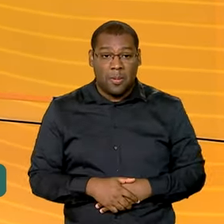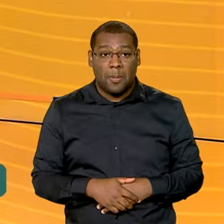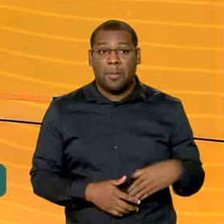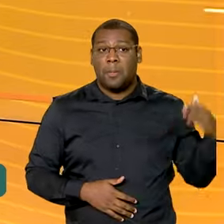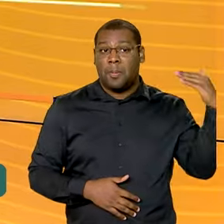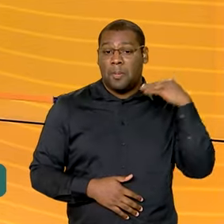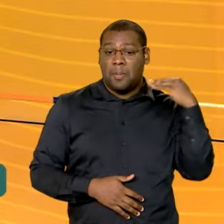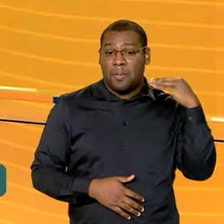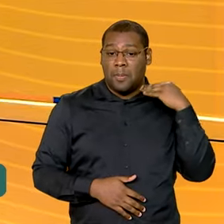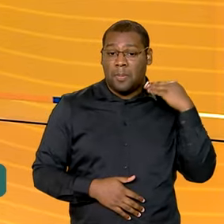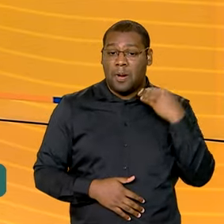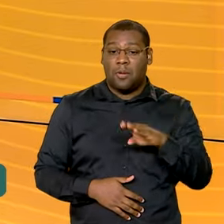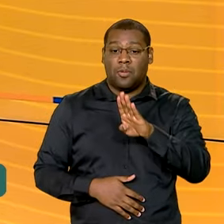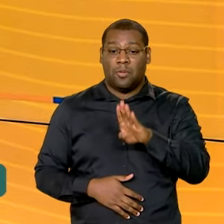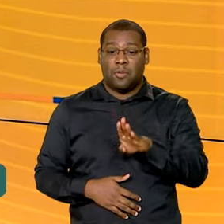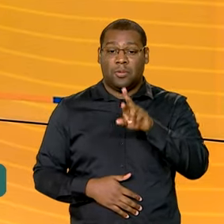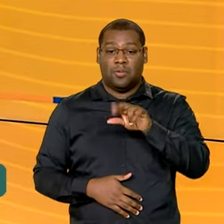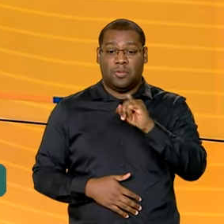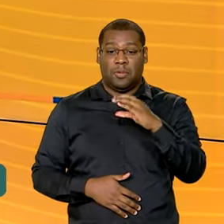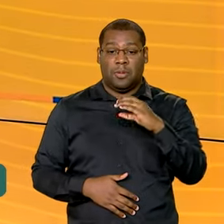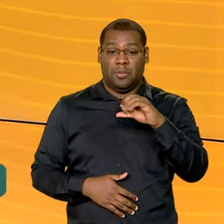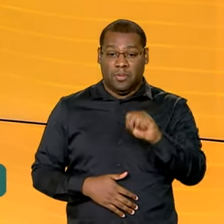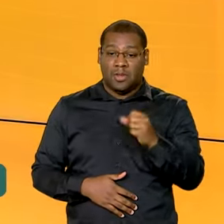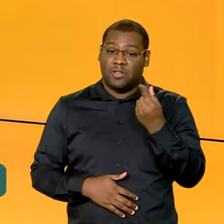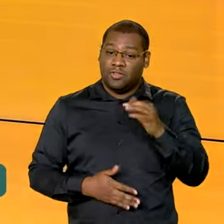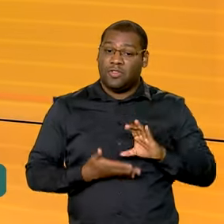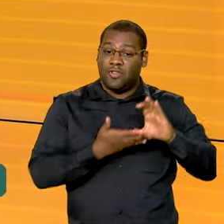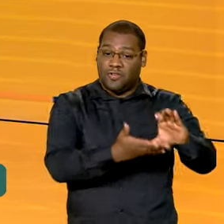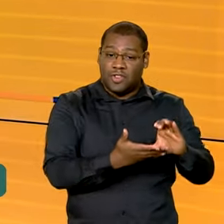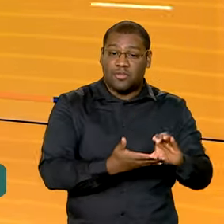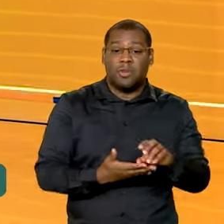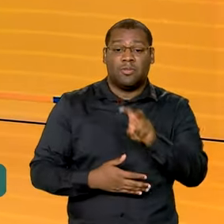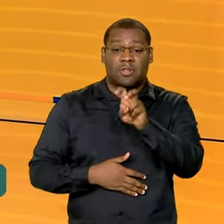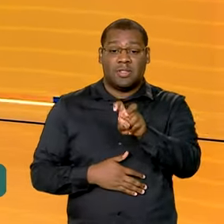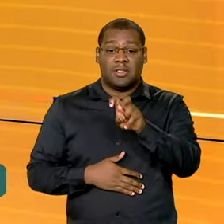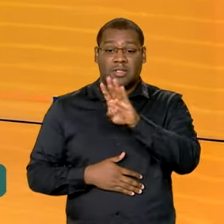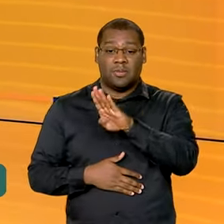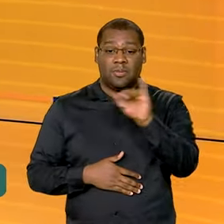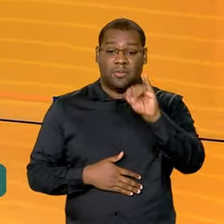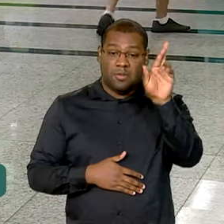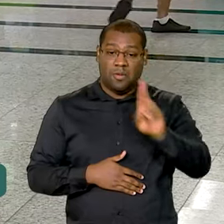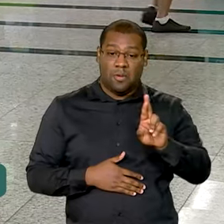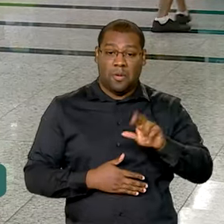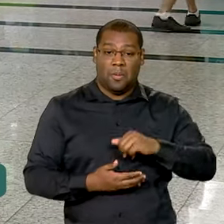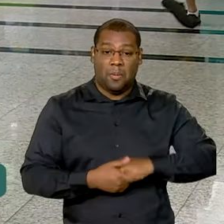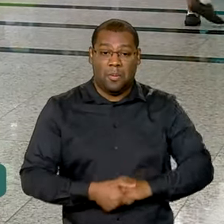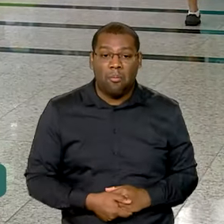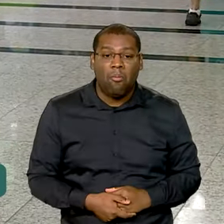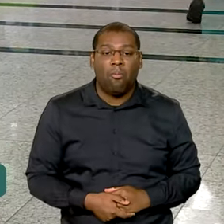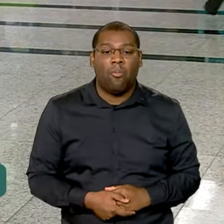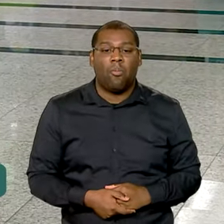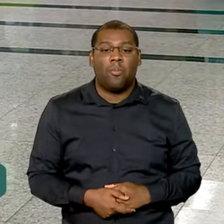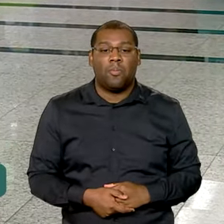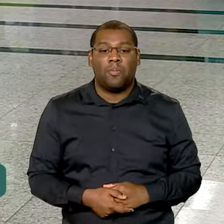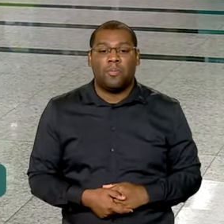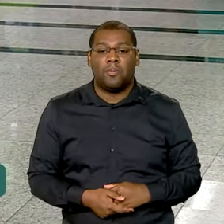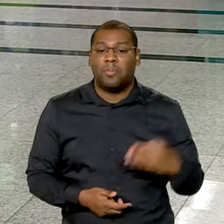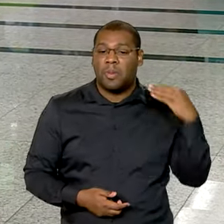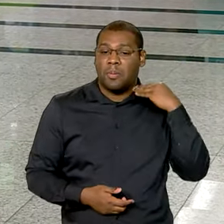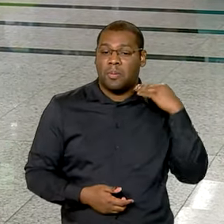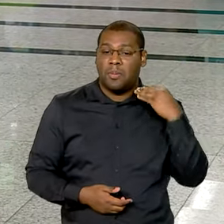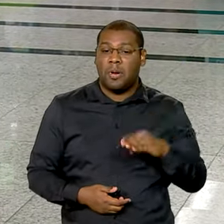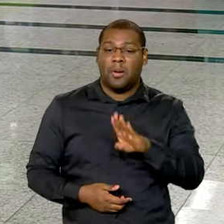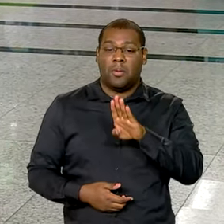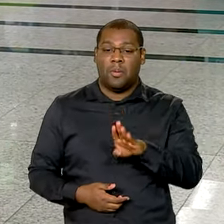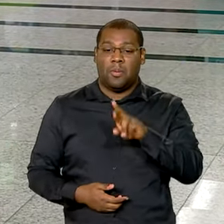de Desenvolvimento do BRICS liberou 5 bilhões e 700 milhões de reais. Serão 5 bilhões e